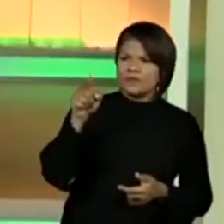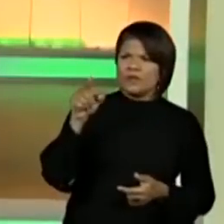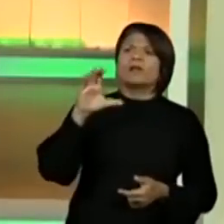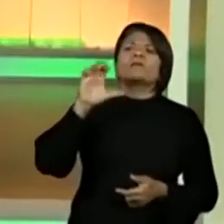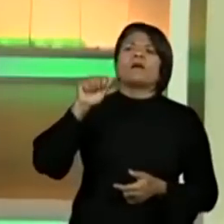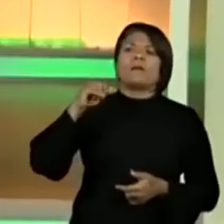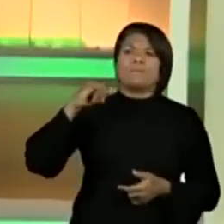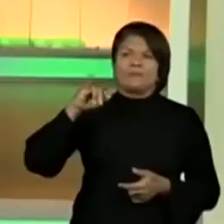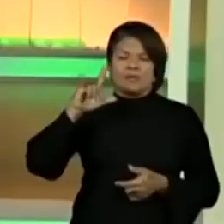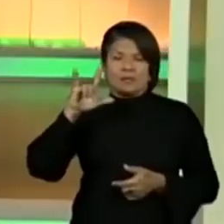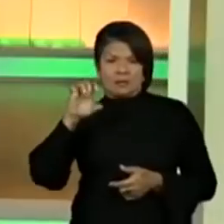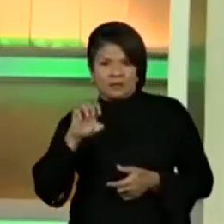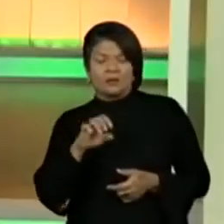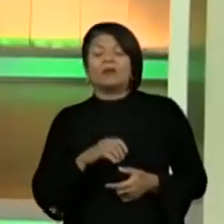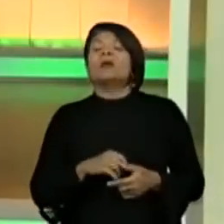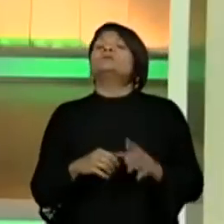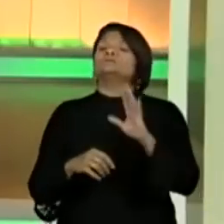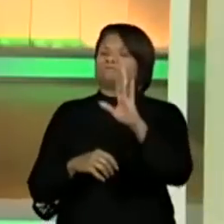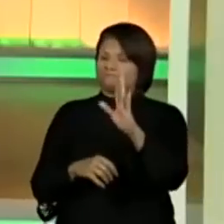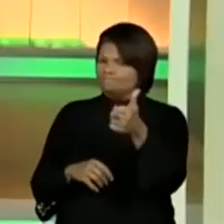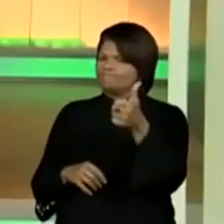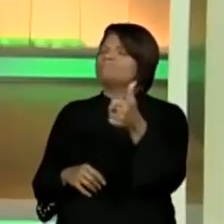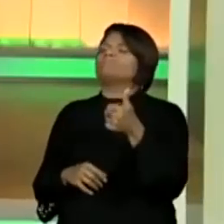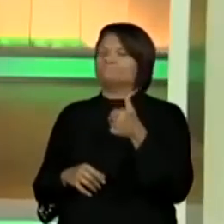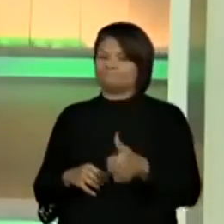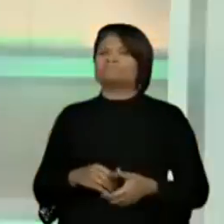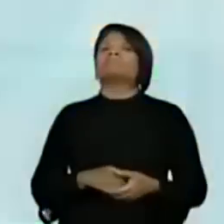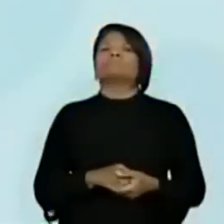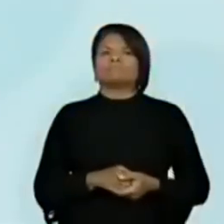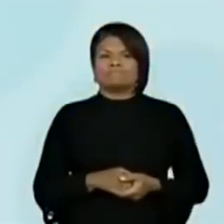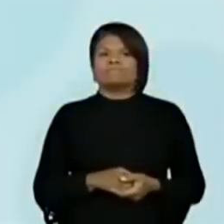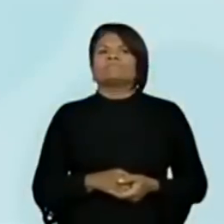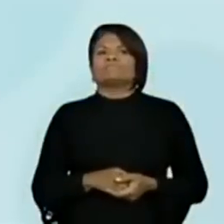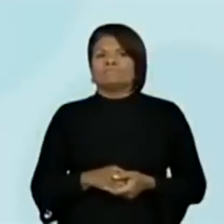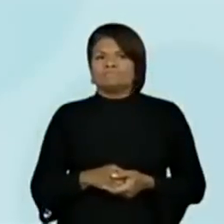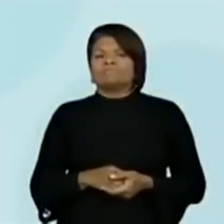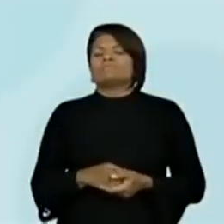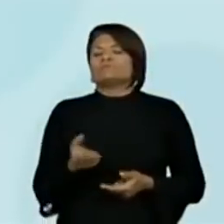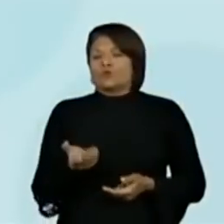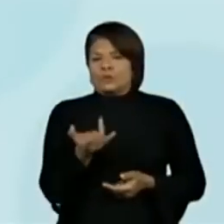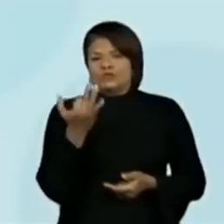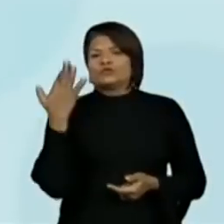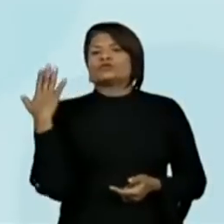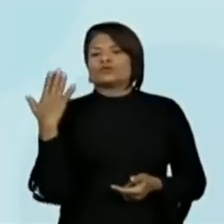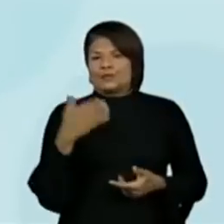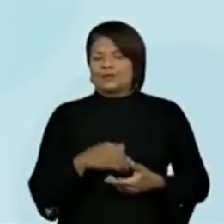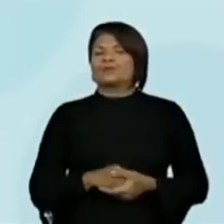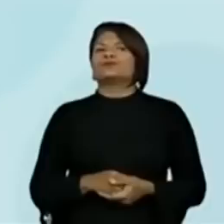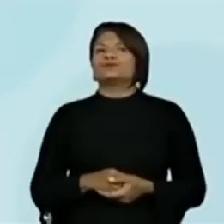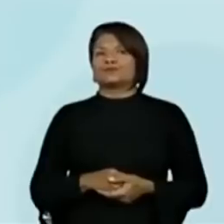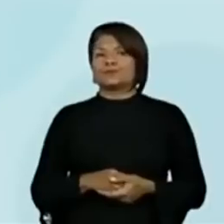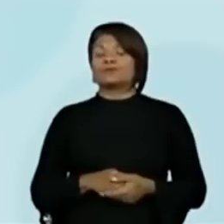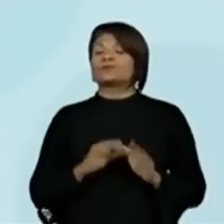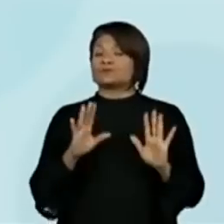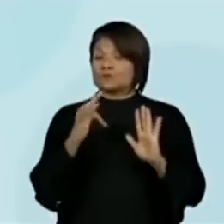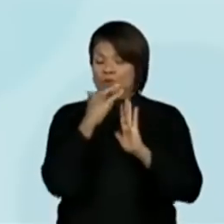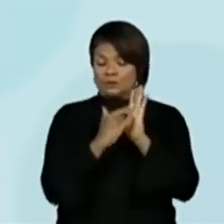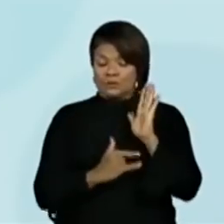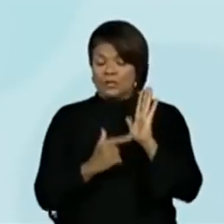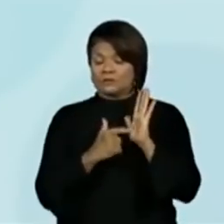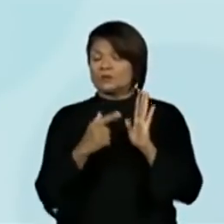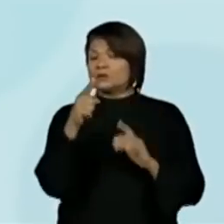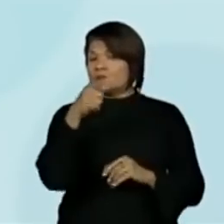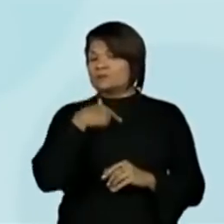Ó, Camille, quantidade. É muito lixo, gente. O texto faz esse diálogo com a gente. Ele diz o seguinte, imagina